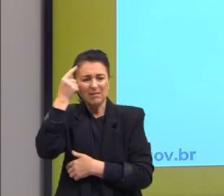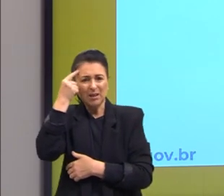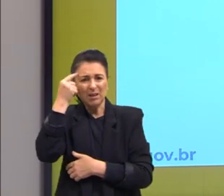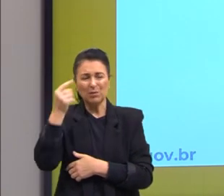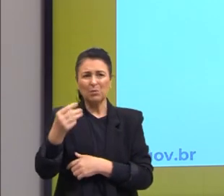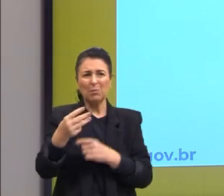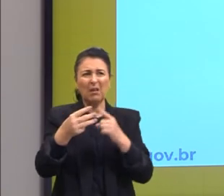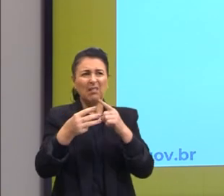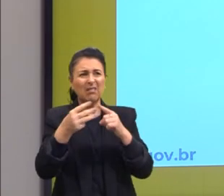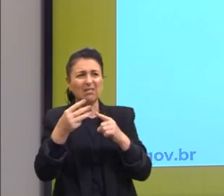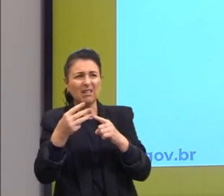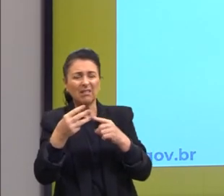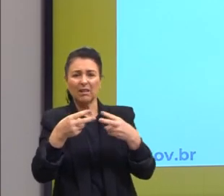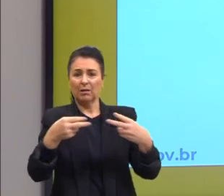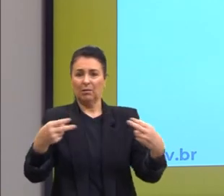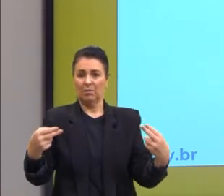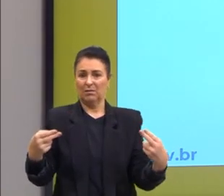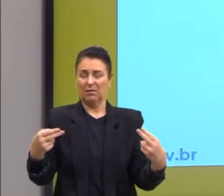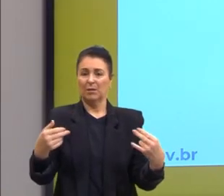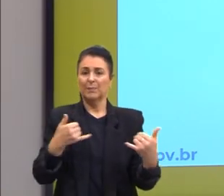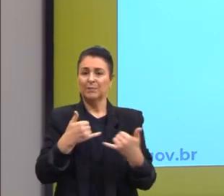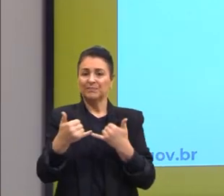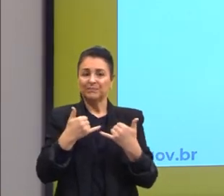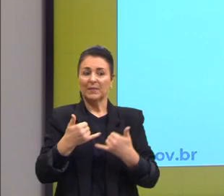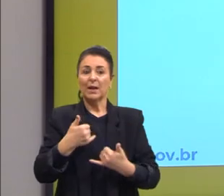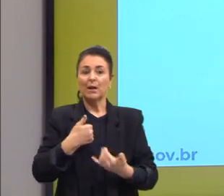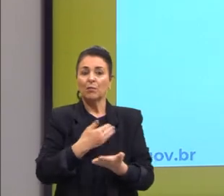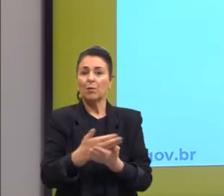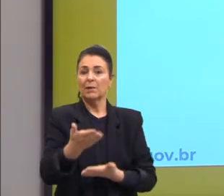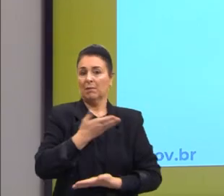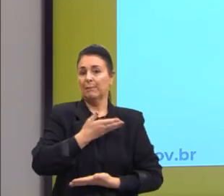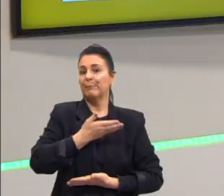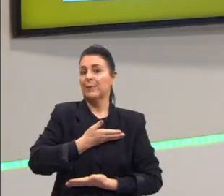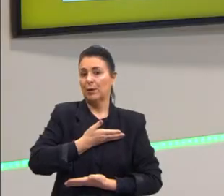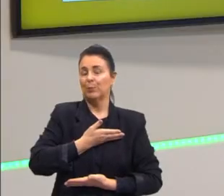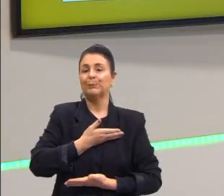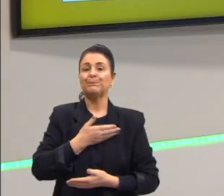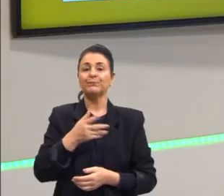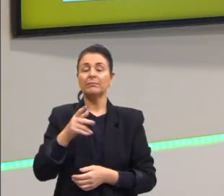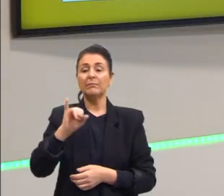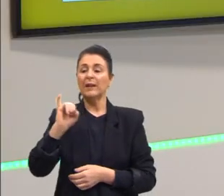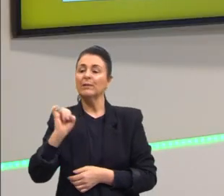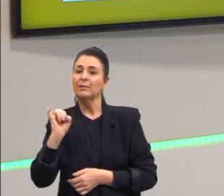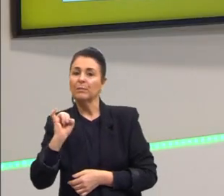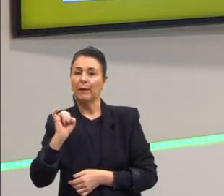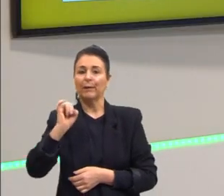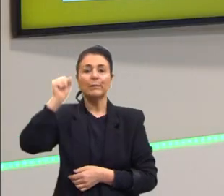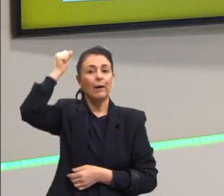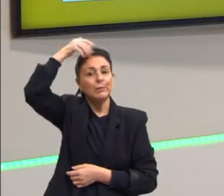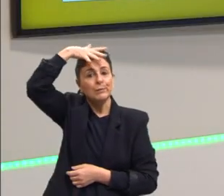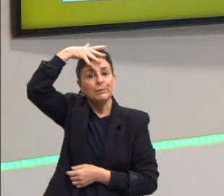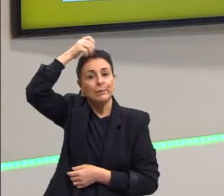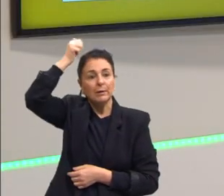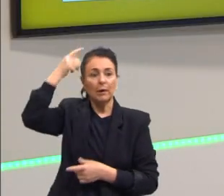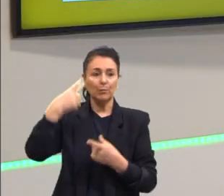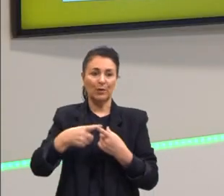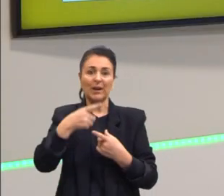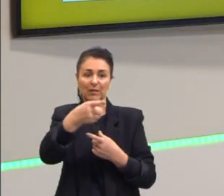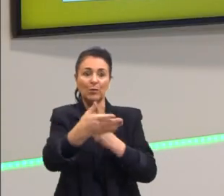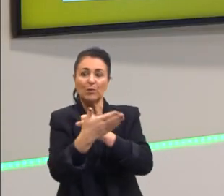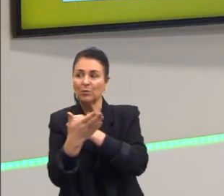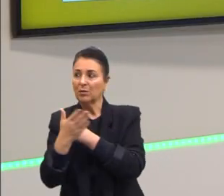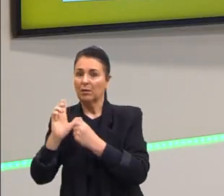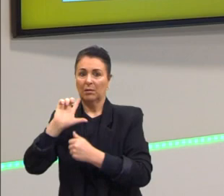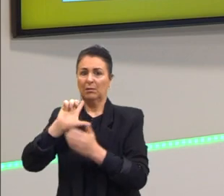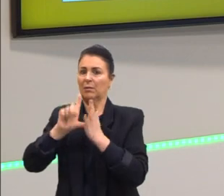intenção, meio. Por exemplo, eu vou citar aqui, eu vou ser amigo da Suzana e da Lucimeia porque elas podem me beneficiar. Isso,